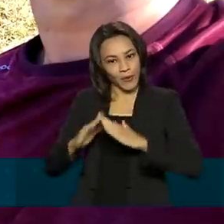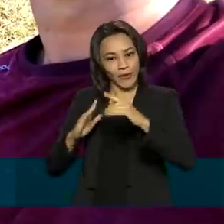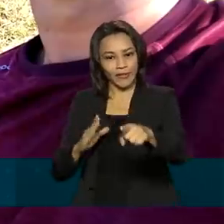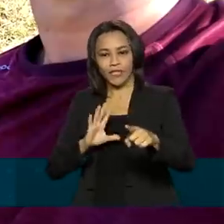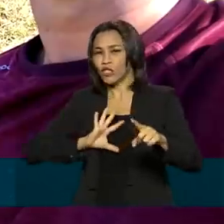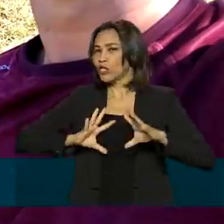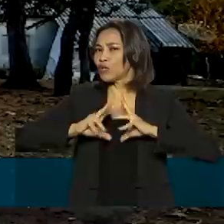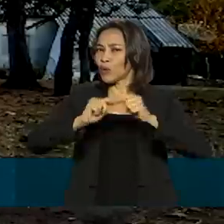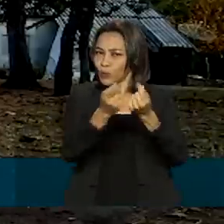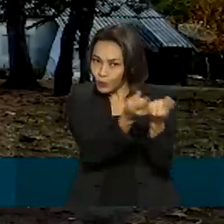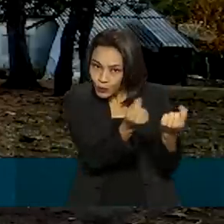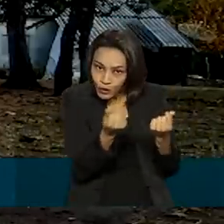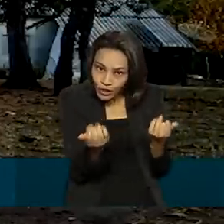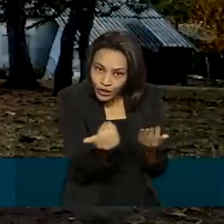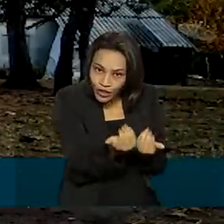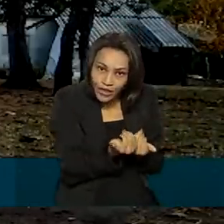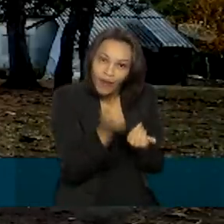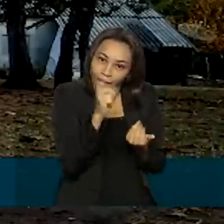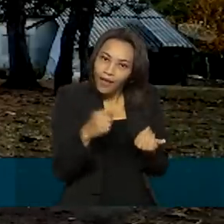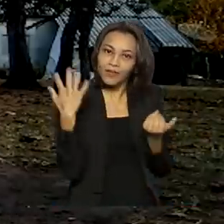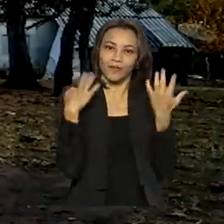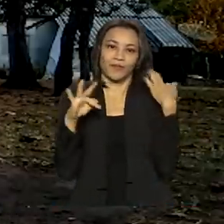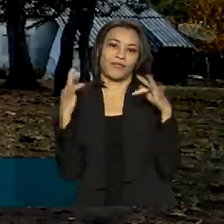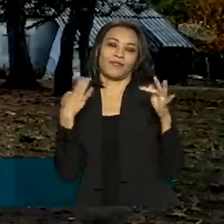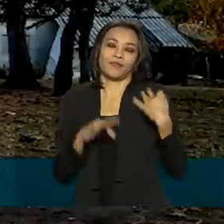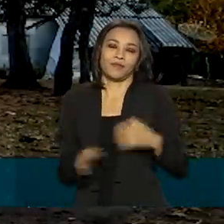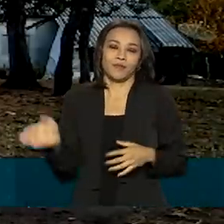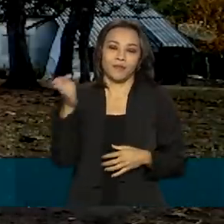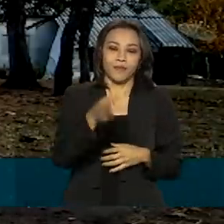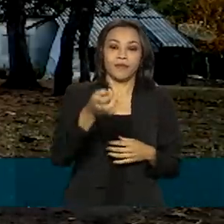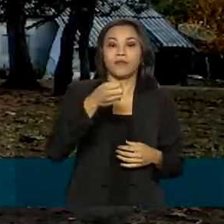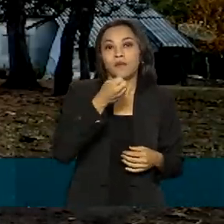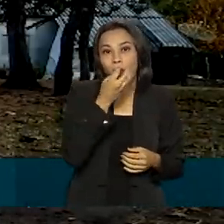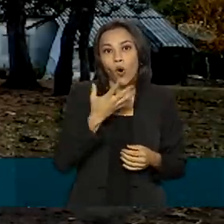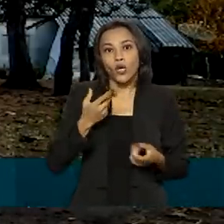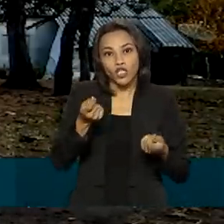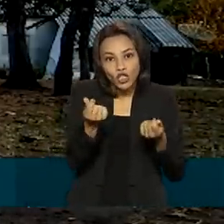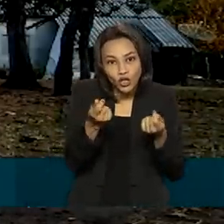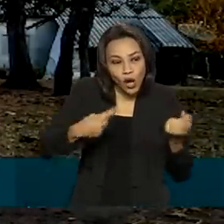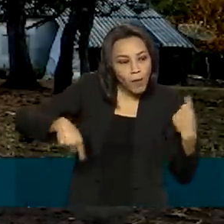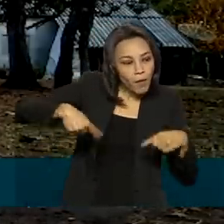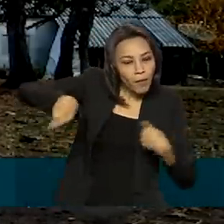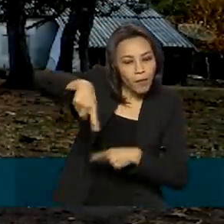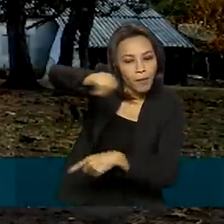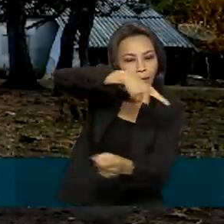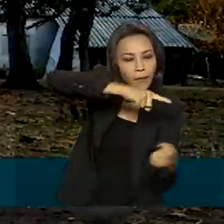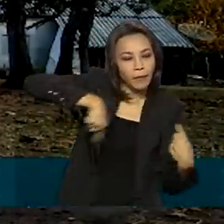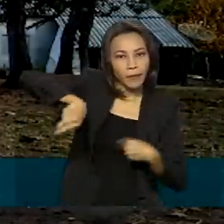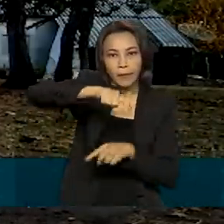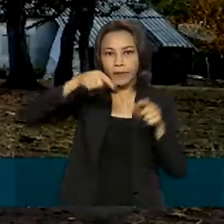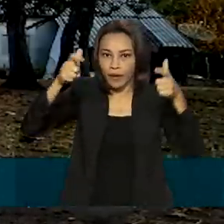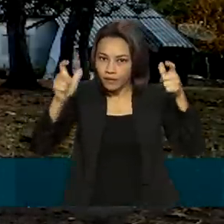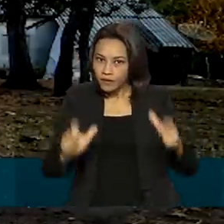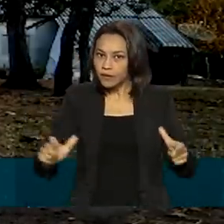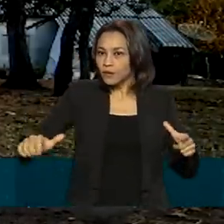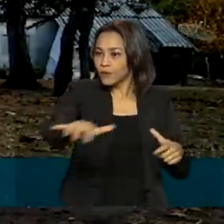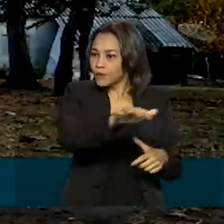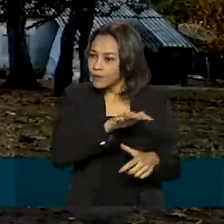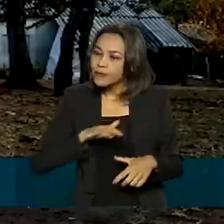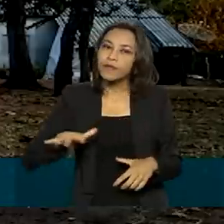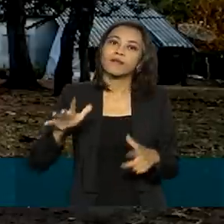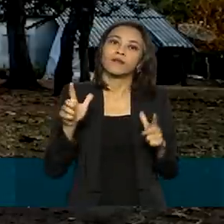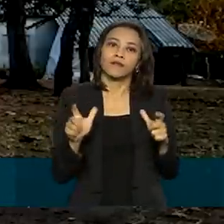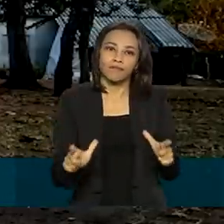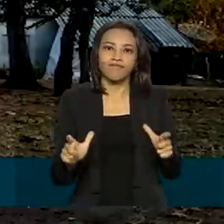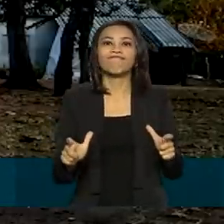vem do turismo. Movimenta a economia local aqui da região. Então, agrega em todos os sentidos